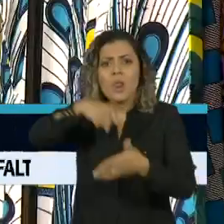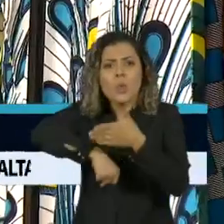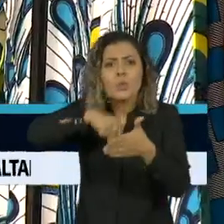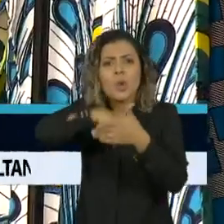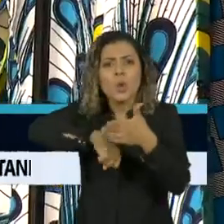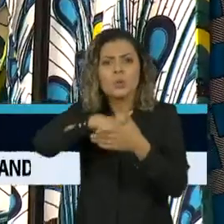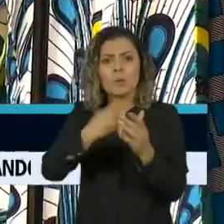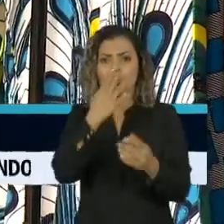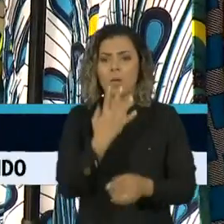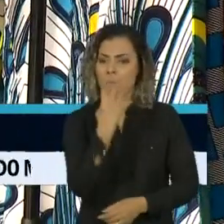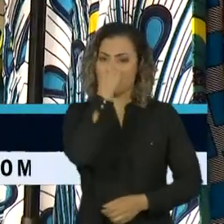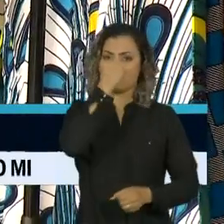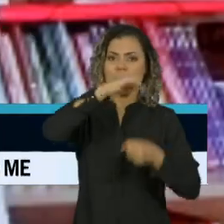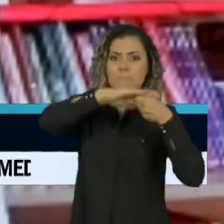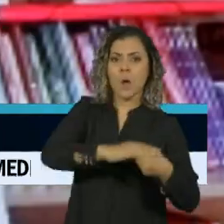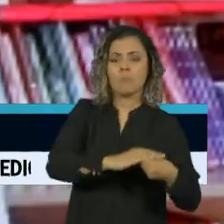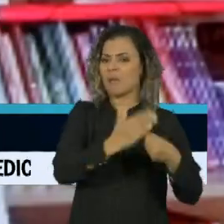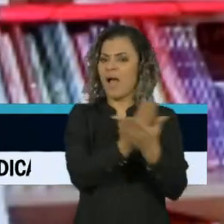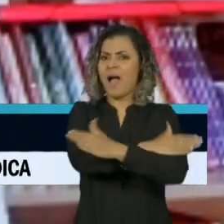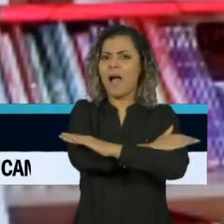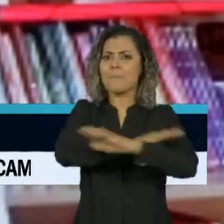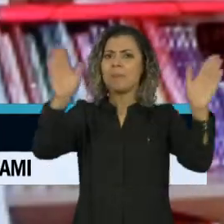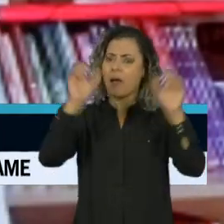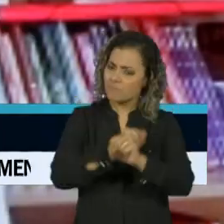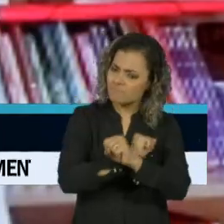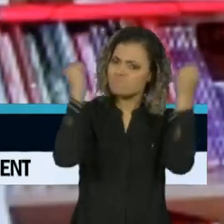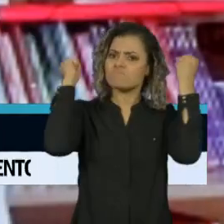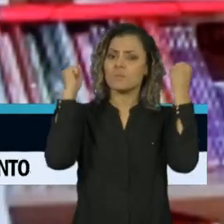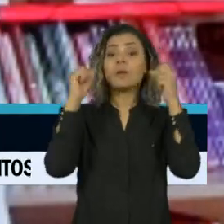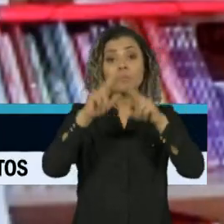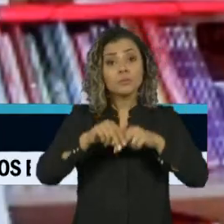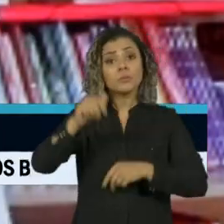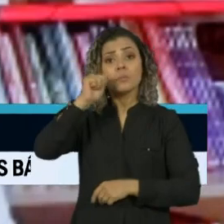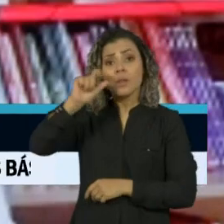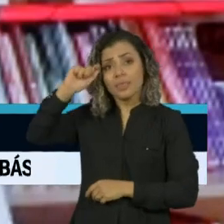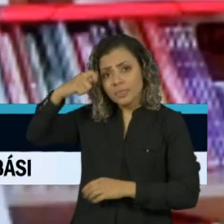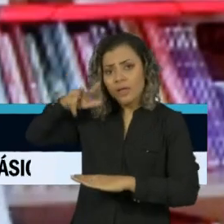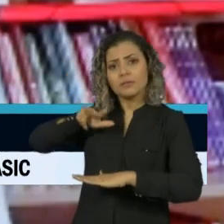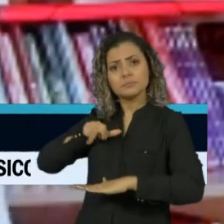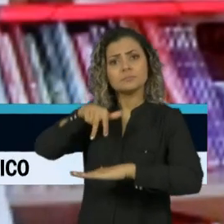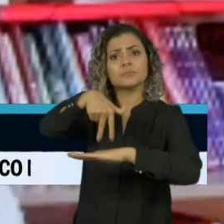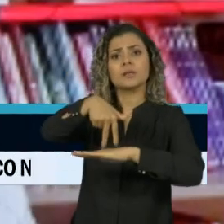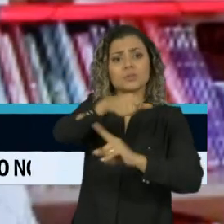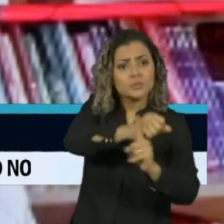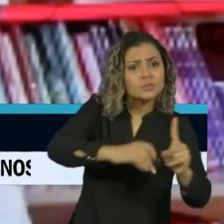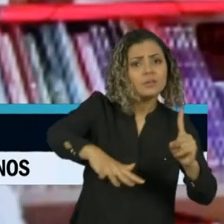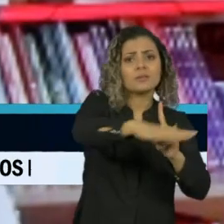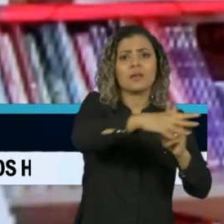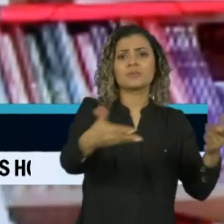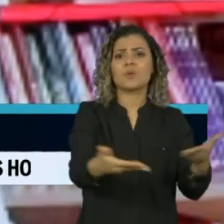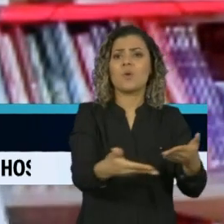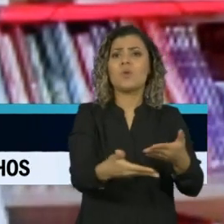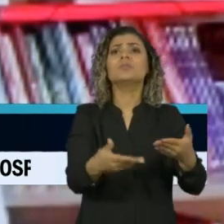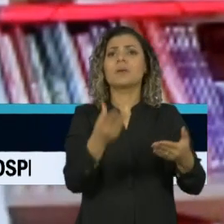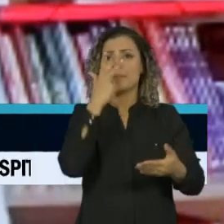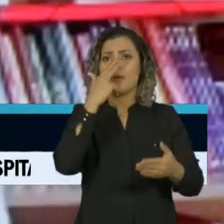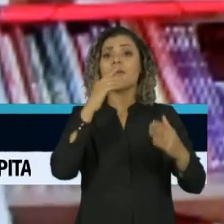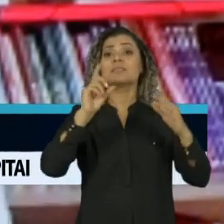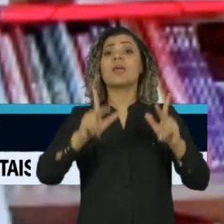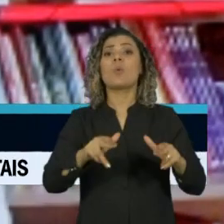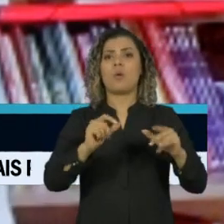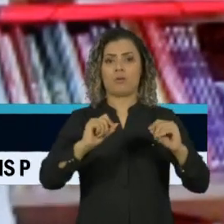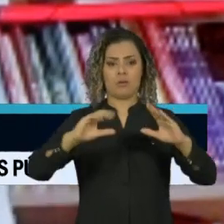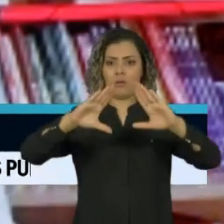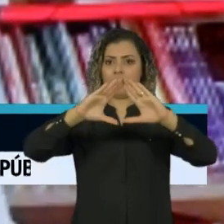silêncio e a invisibilidade. Nós vivemos numa sociedade onde as mulheres negras vivem na base da pirâmide.